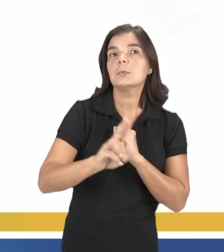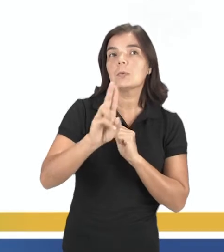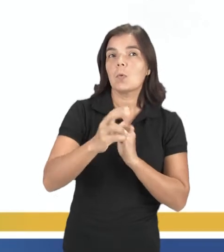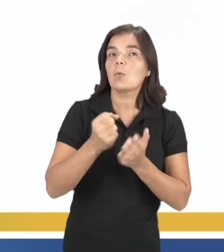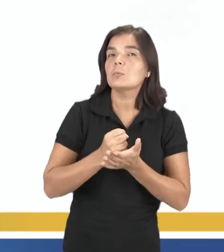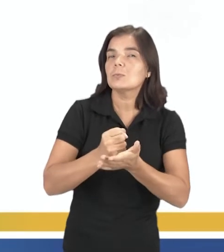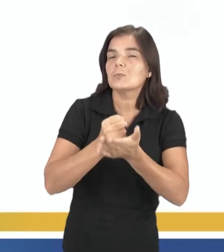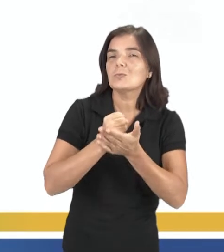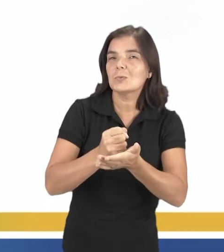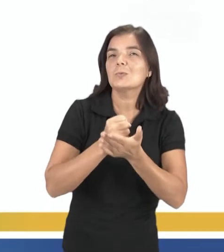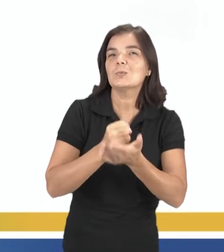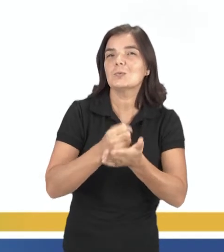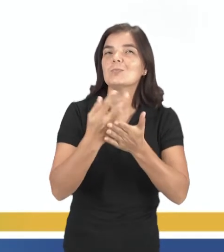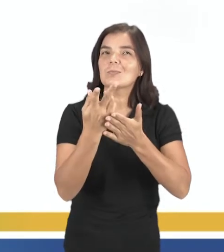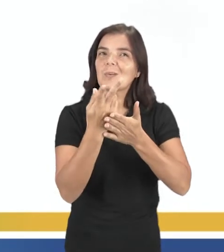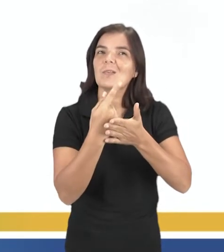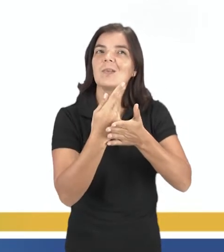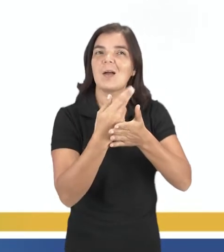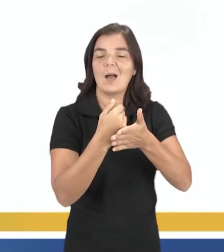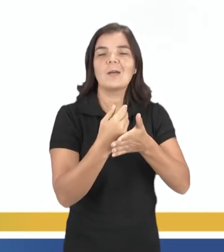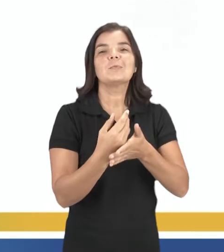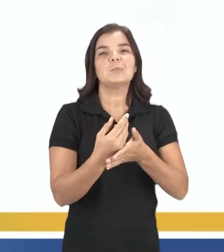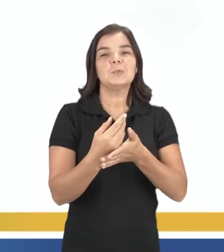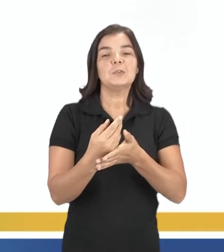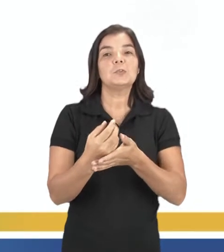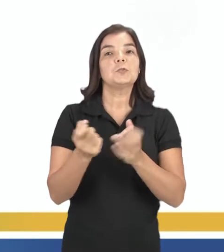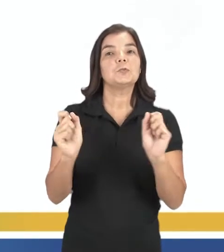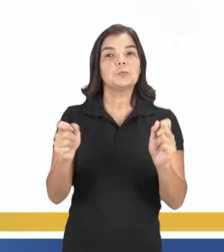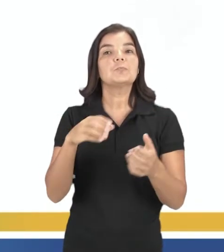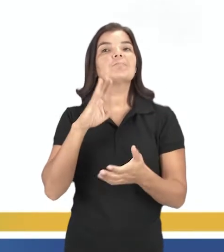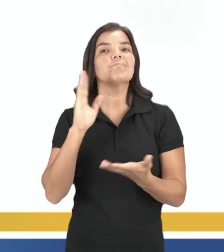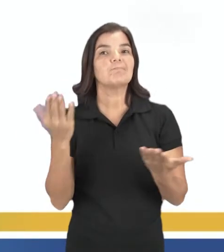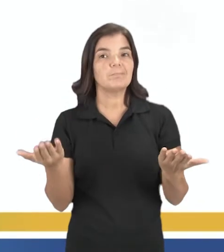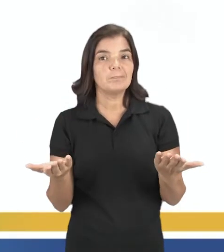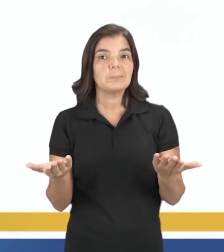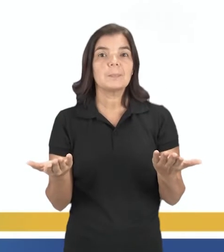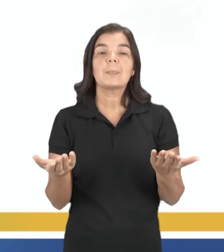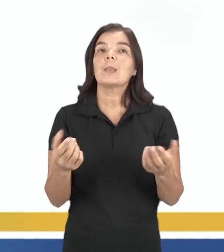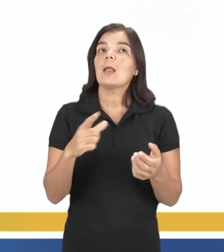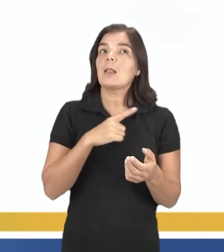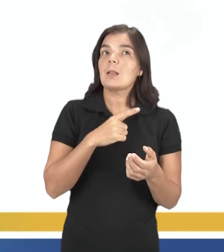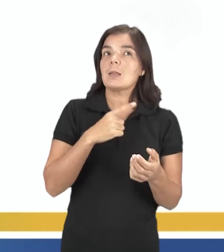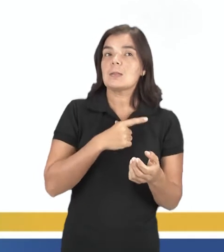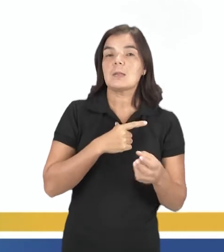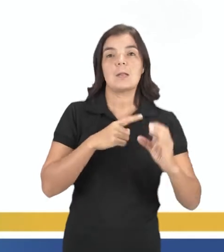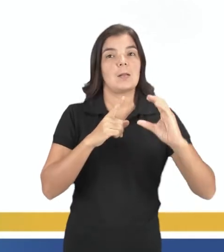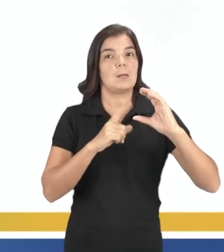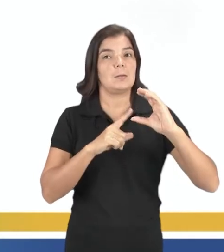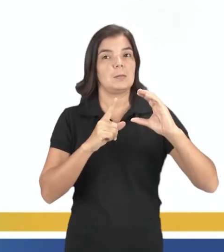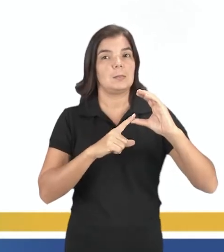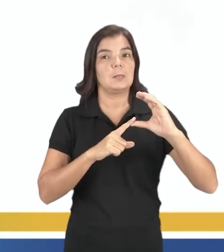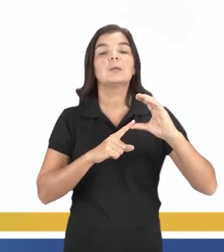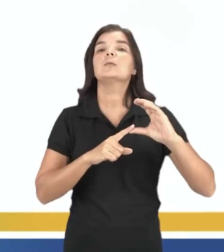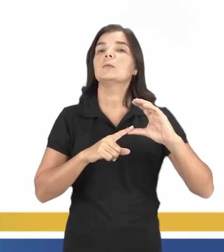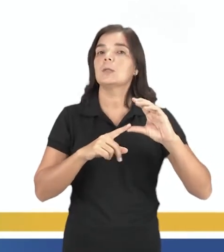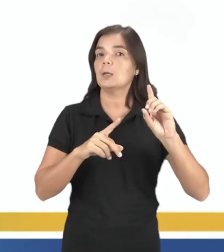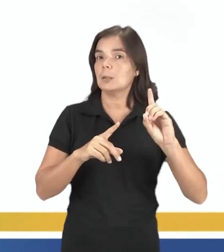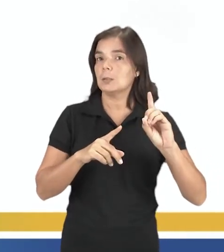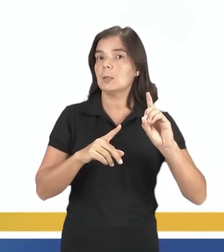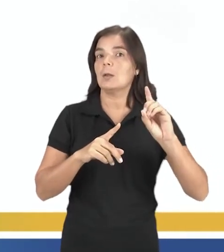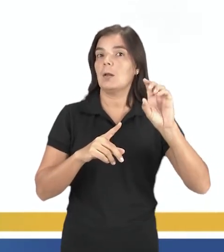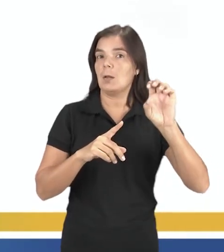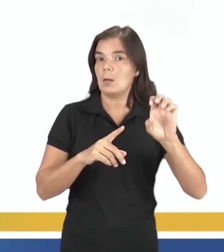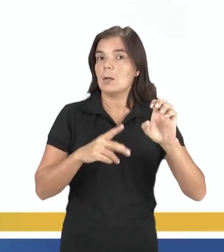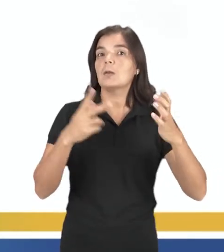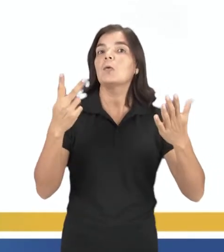utilizado como um suporte artístico pessoal. E aí nós temos ainda aqui a letra C, letra D e